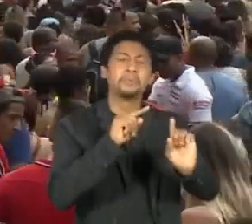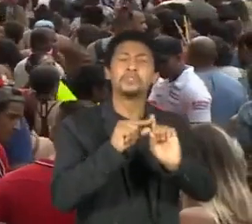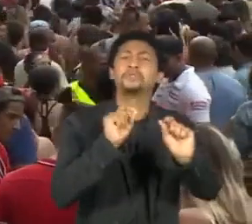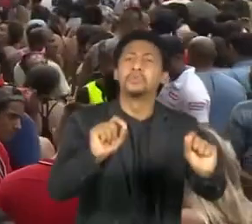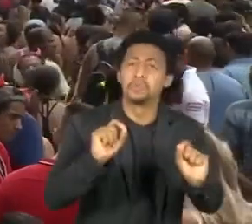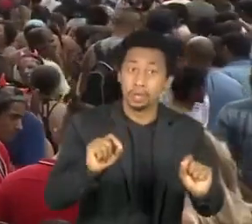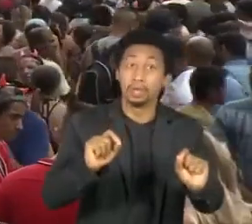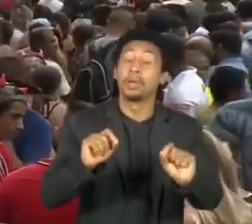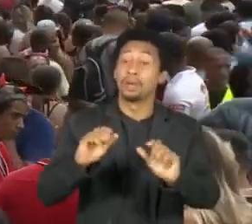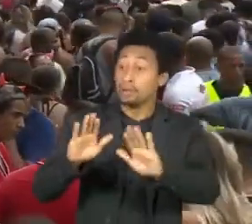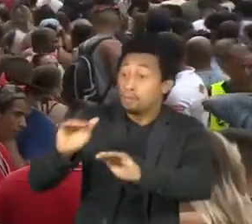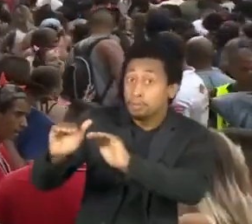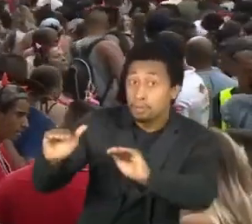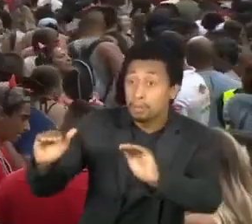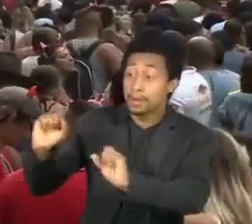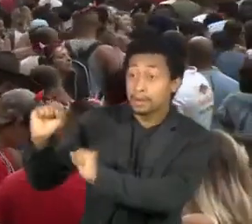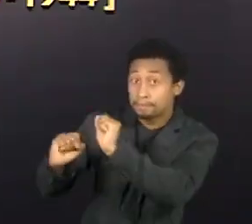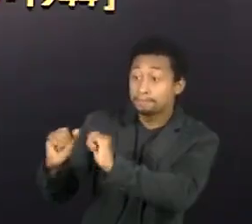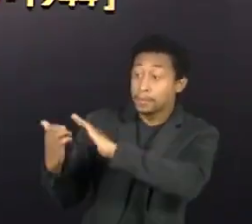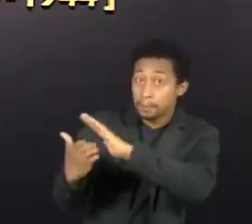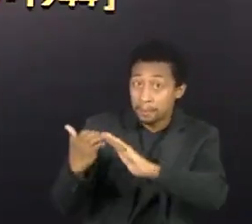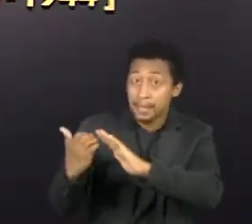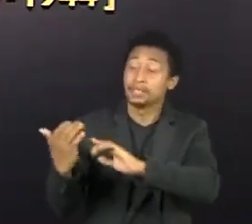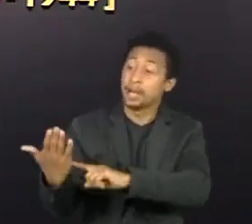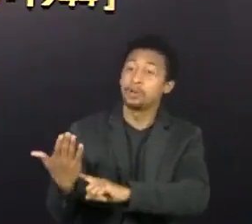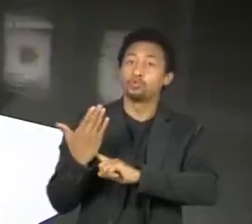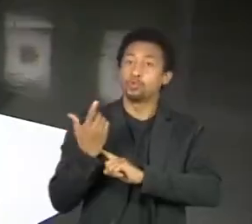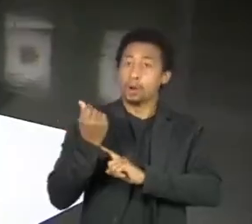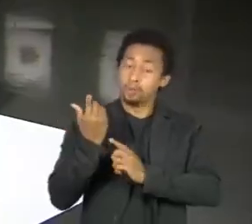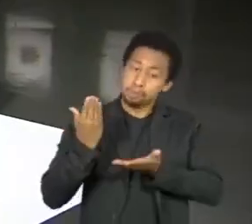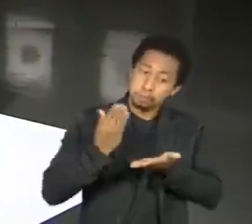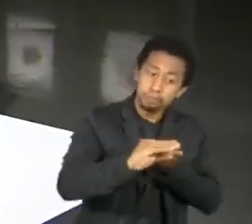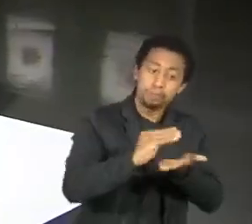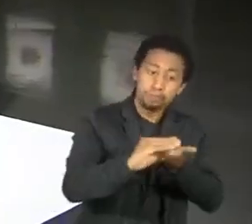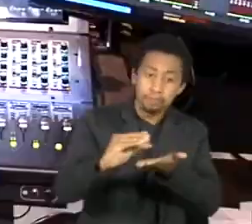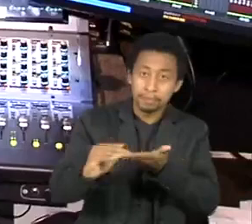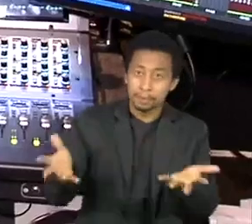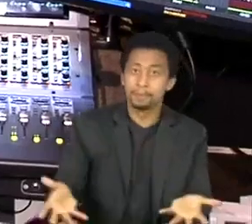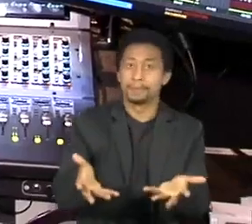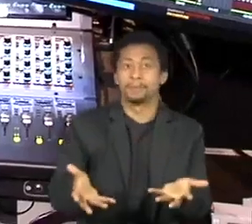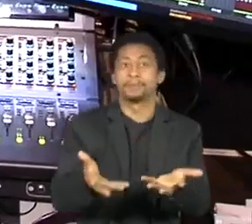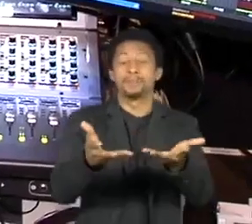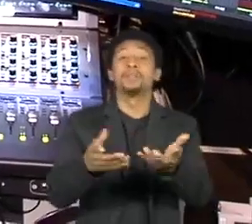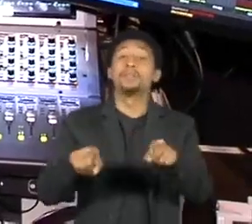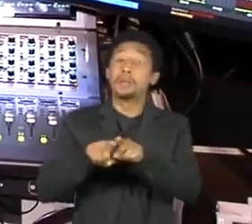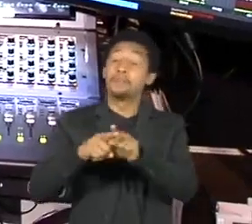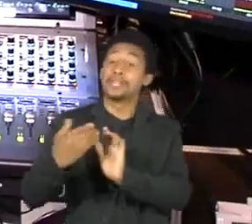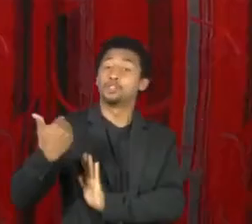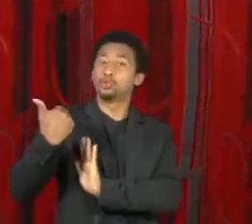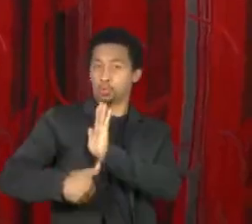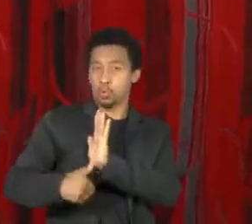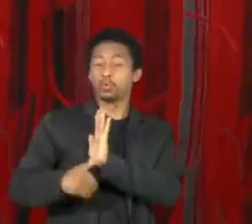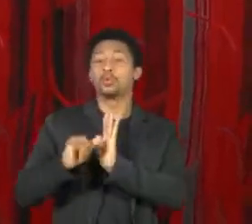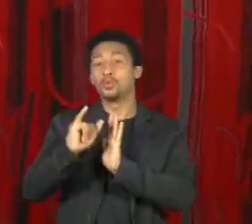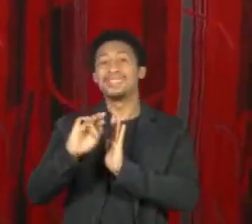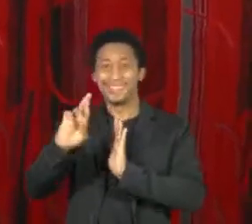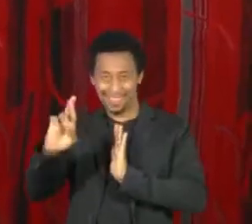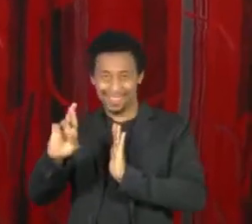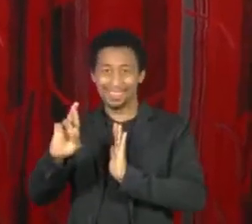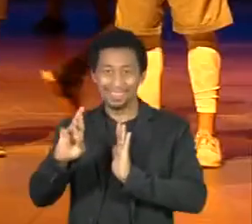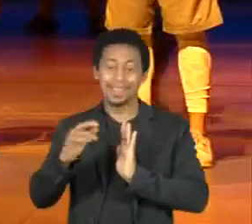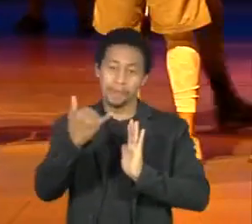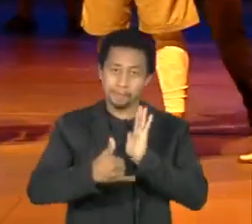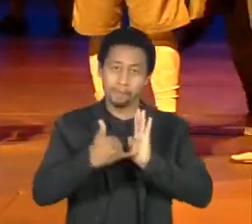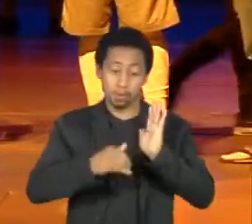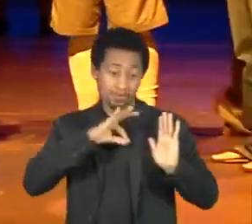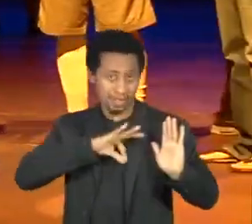doadores abatem os valores investidos de sua própria declaração de imposto de renda. A iniciativa movimentou o setor, gerou empregos e um